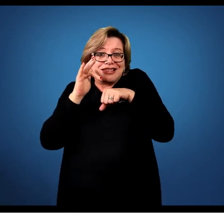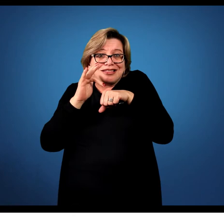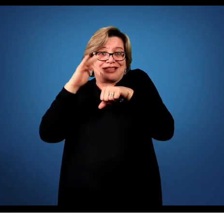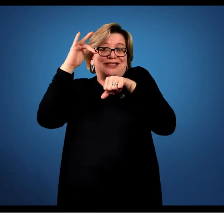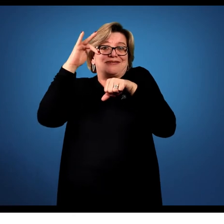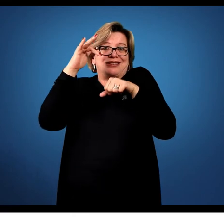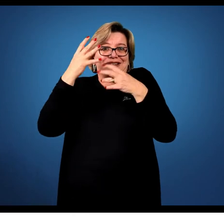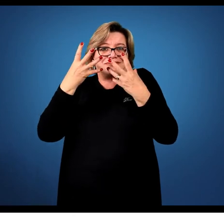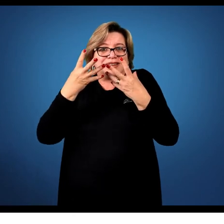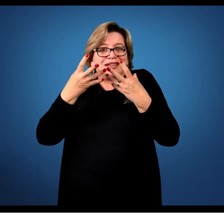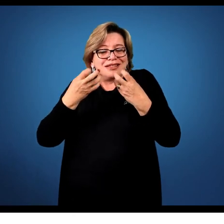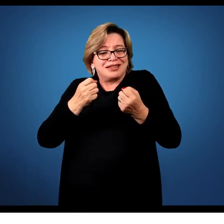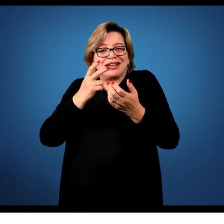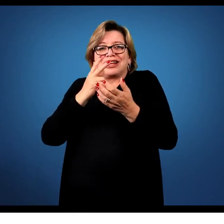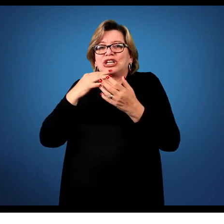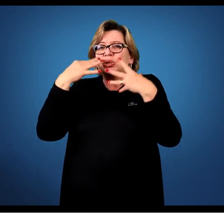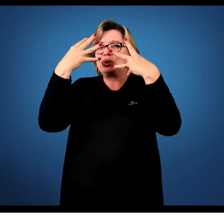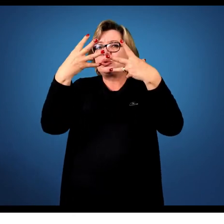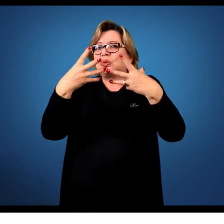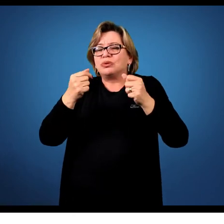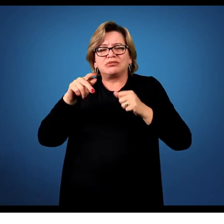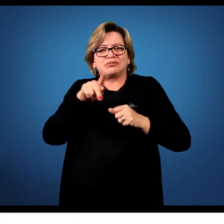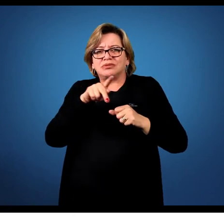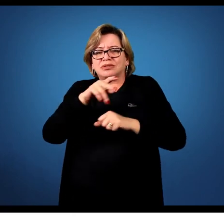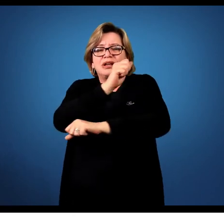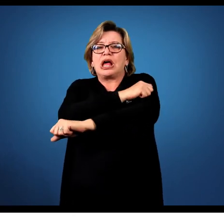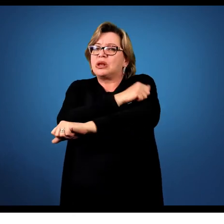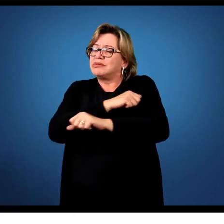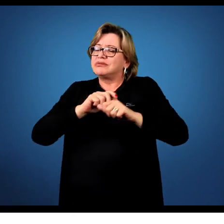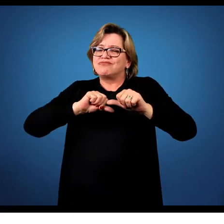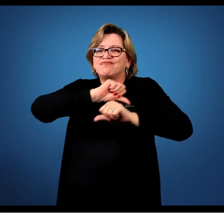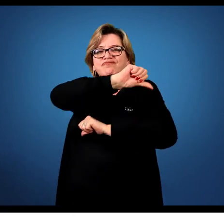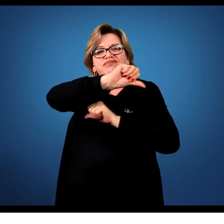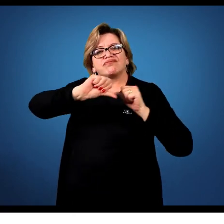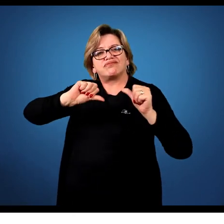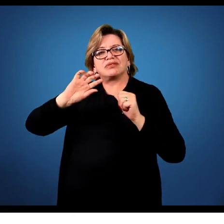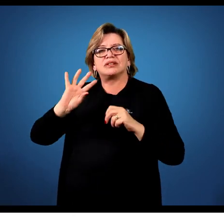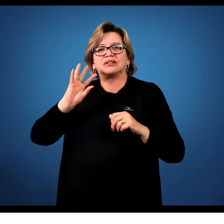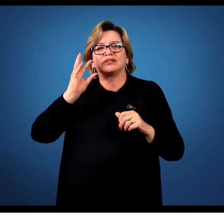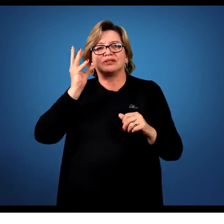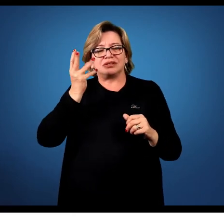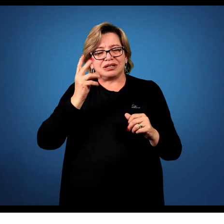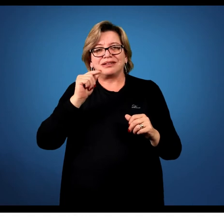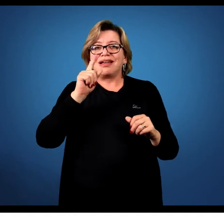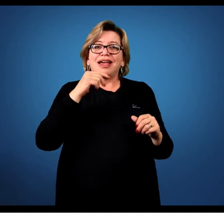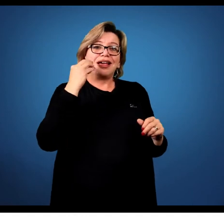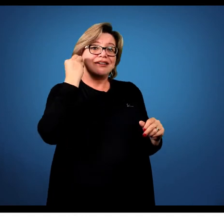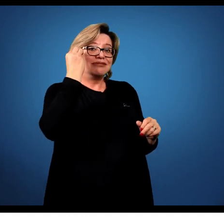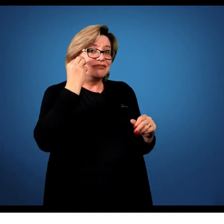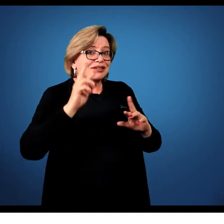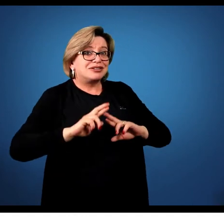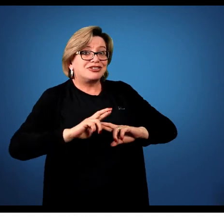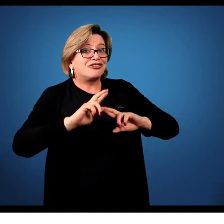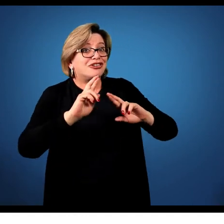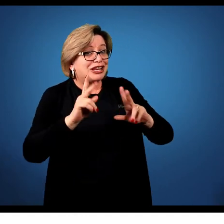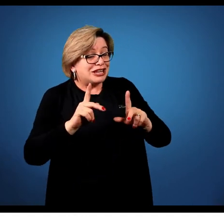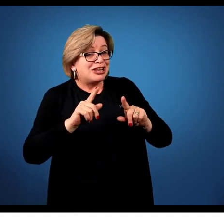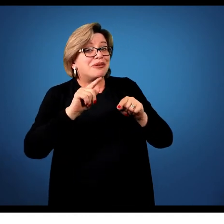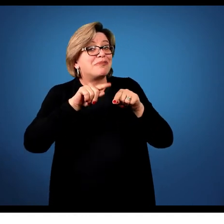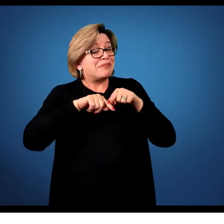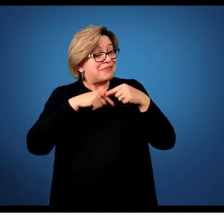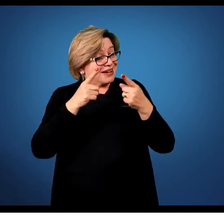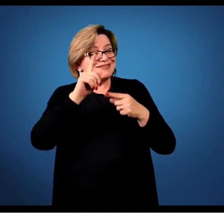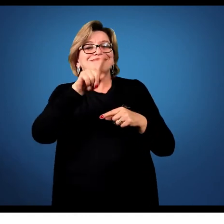aceitar que nós também estamos em transformação em sala de aula. É, são experiências diferentes, né? Mas são